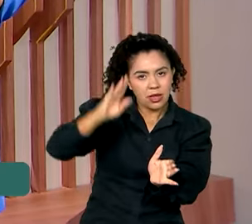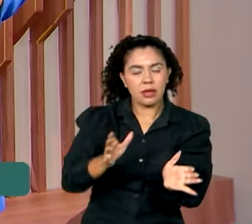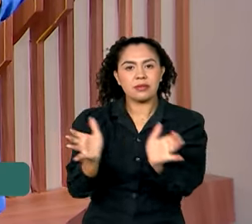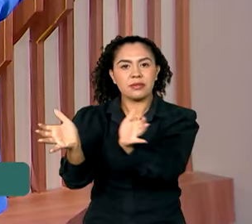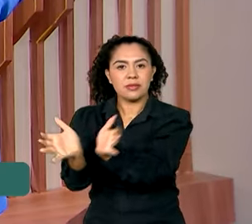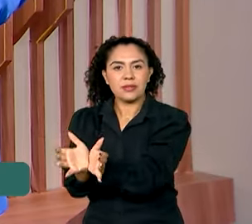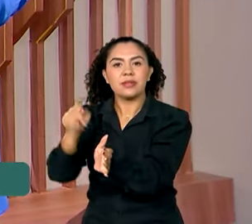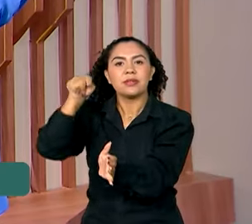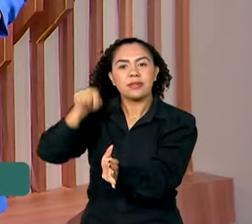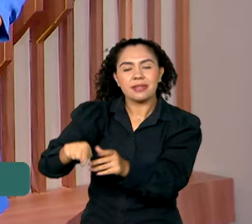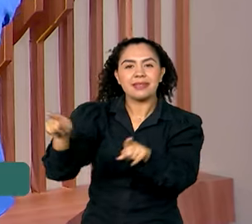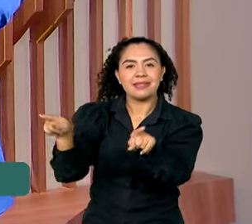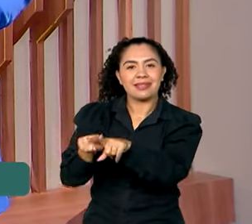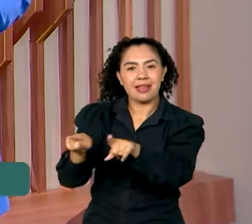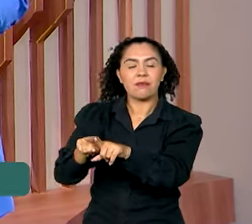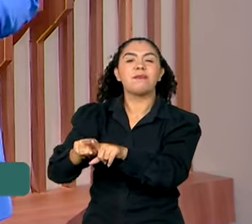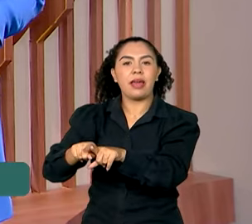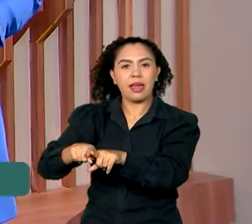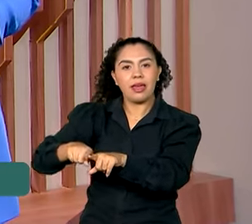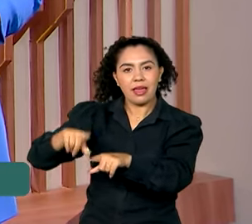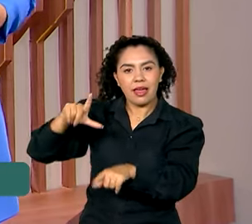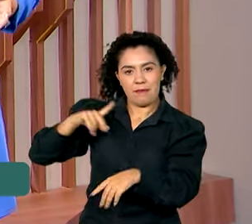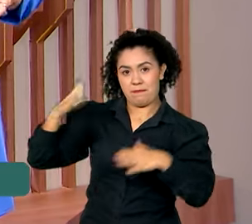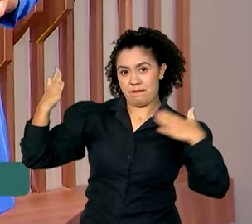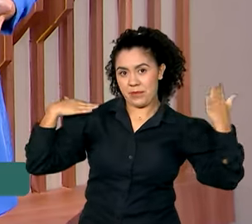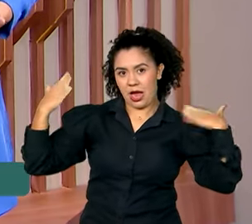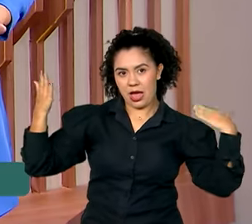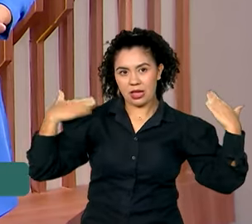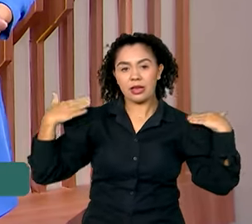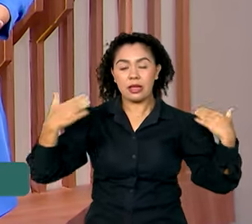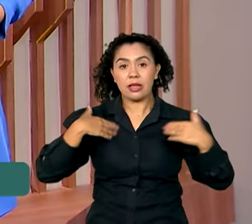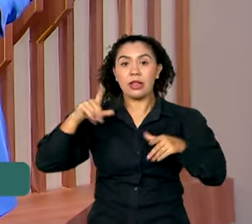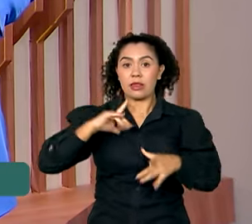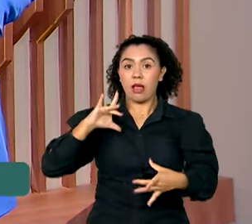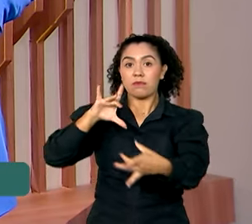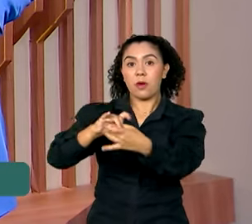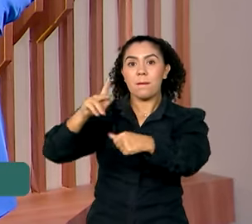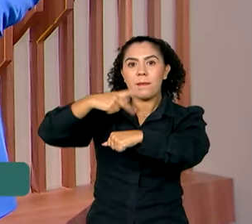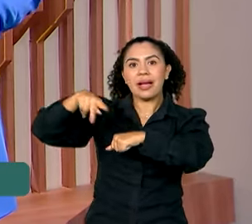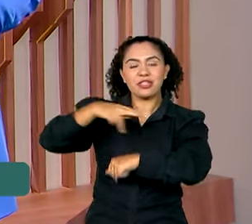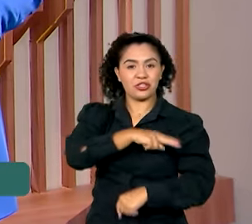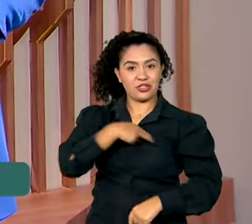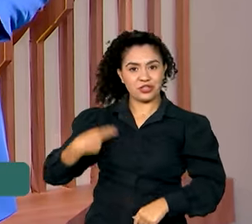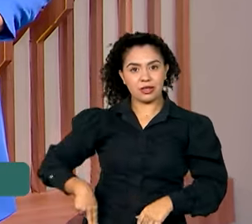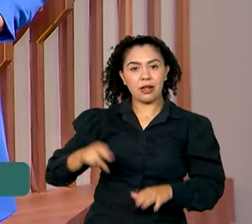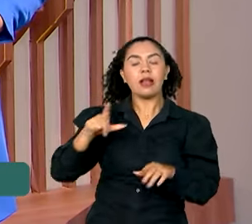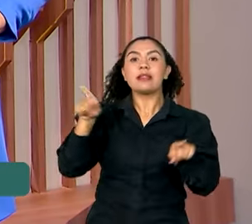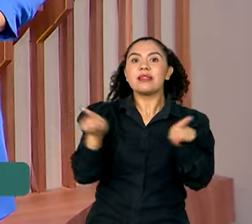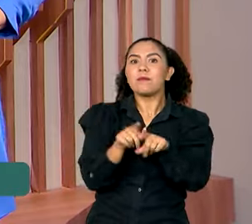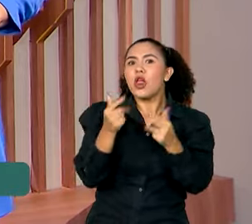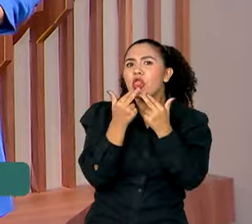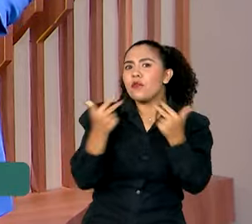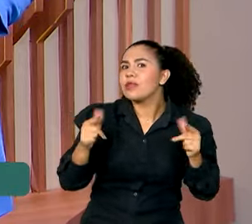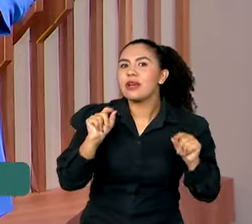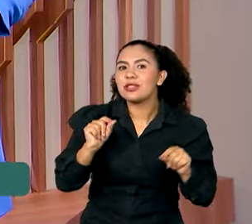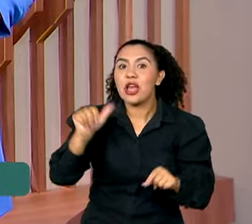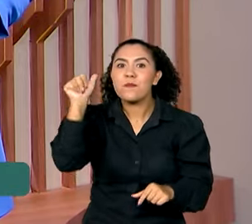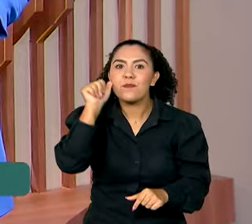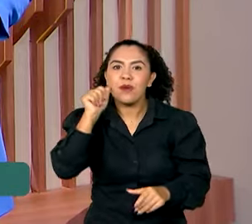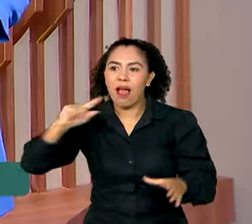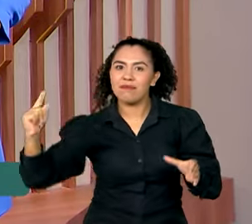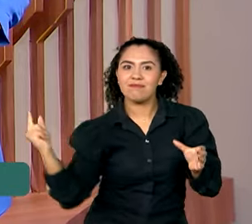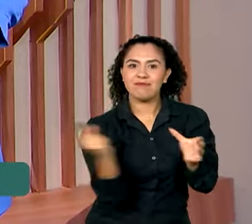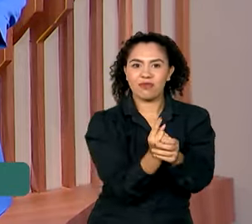como a China, que participou pela primeira vez da operação. Outra novidade é a participação das mulheres soldadas fuzileiros da